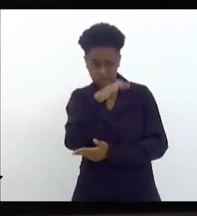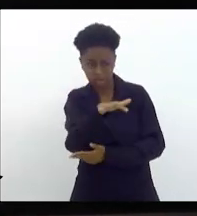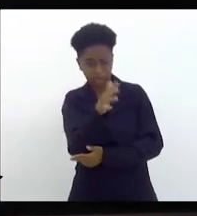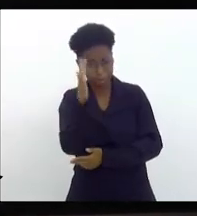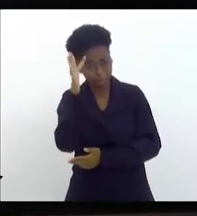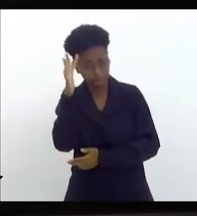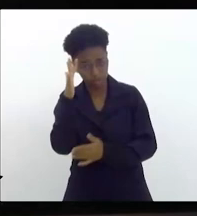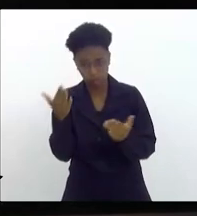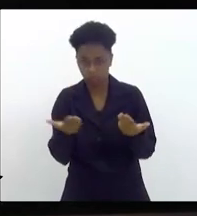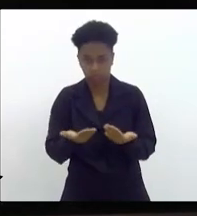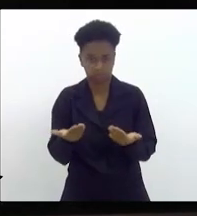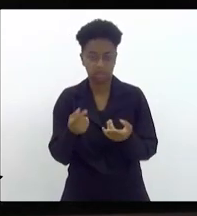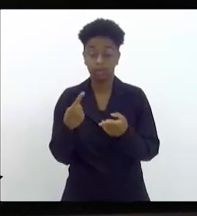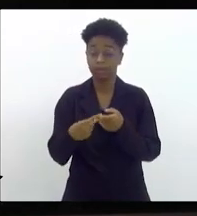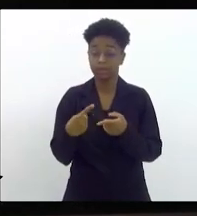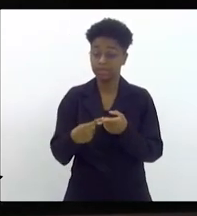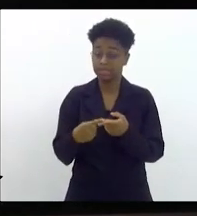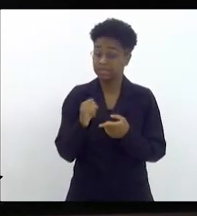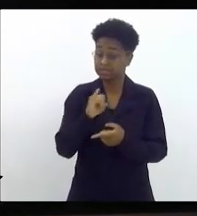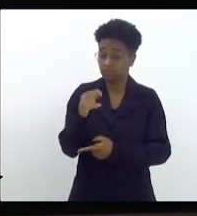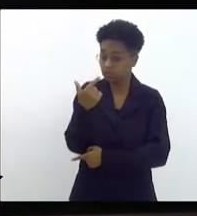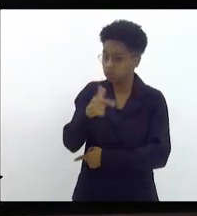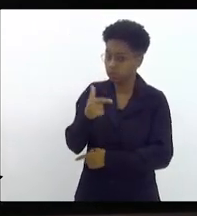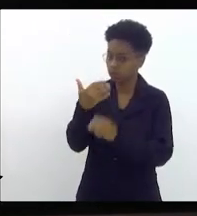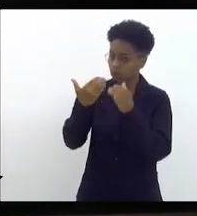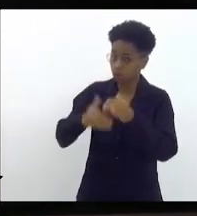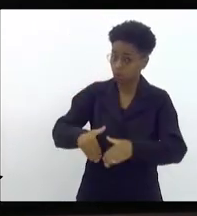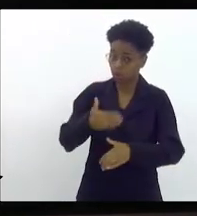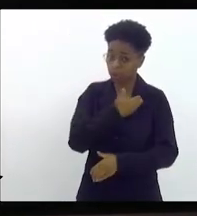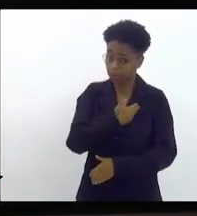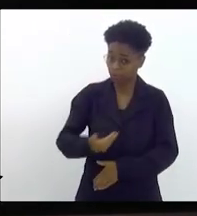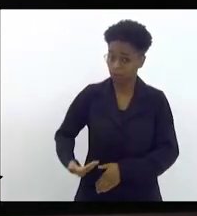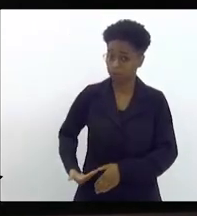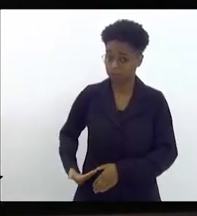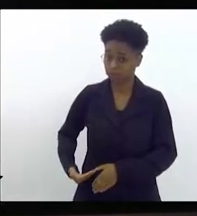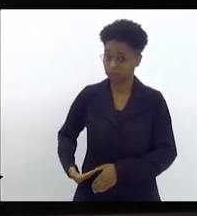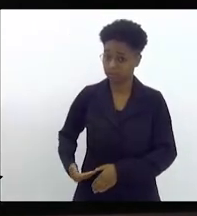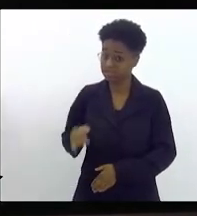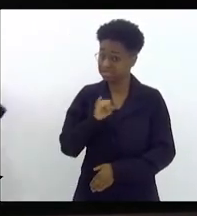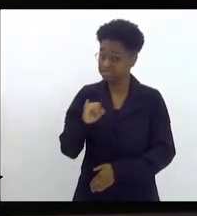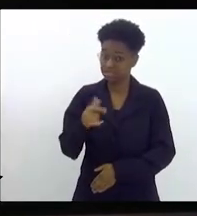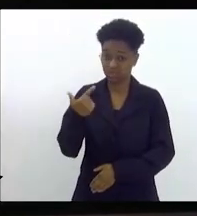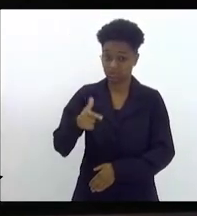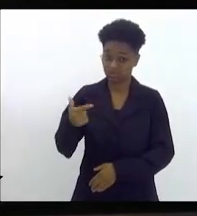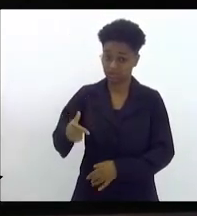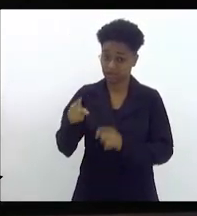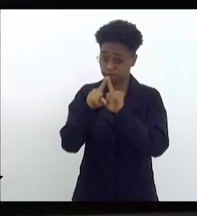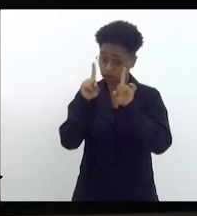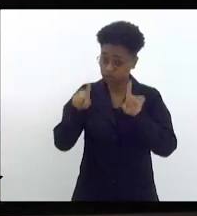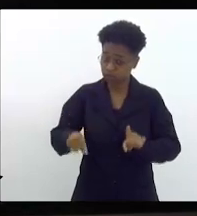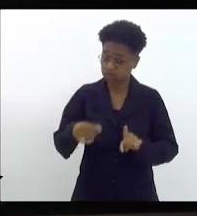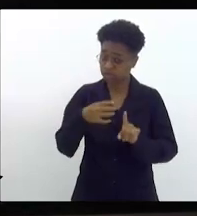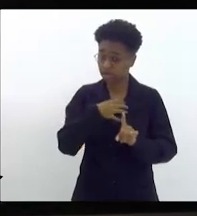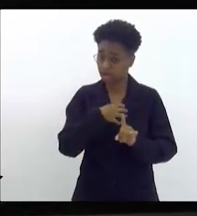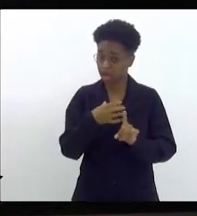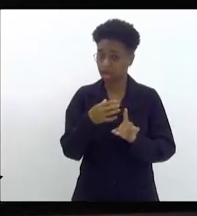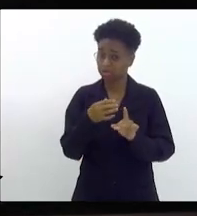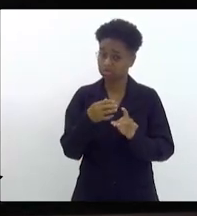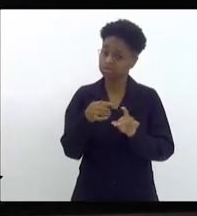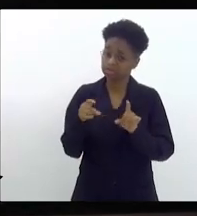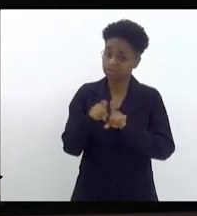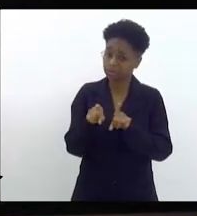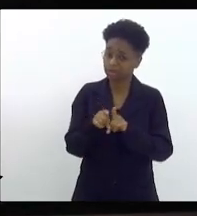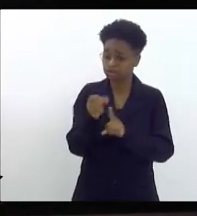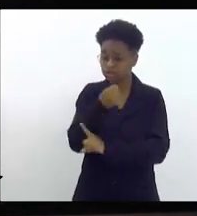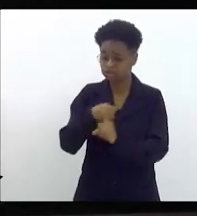você tira a questão do concurso público, você tira a legitimidade do funcionalismo e o bem-estar de uma sociedade, porque o